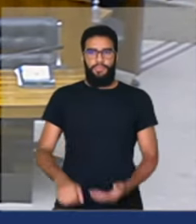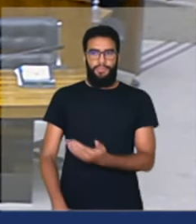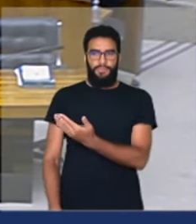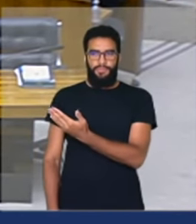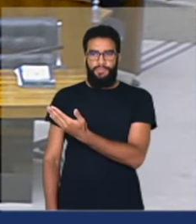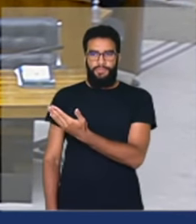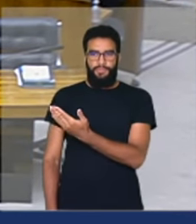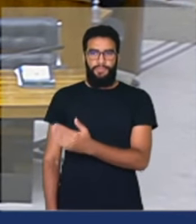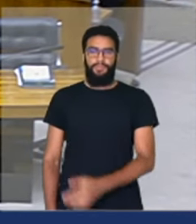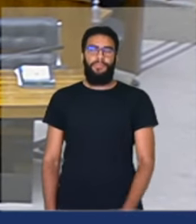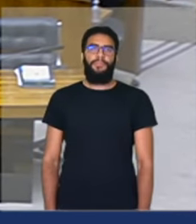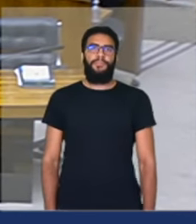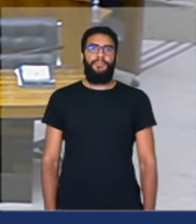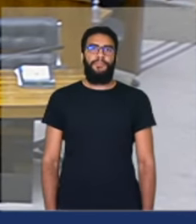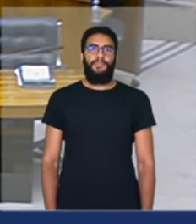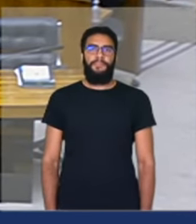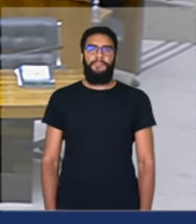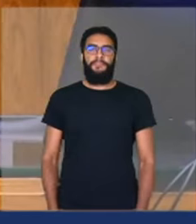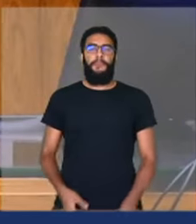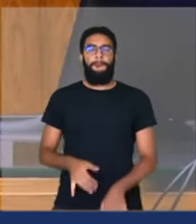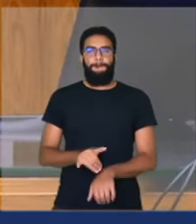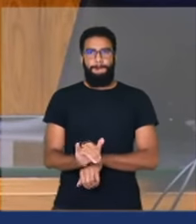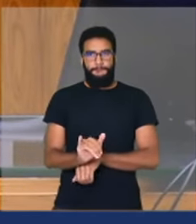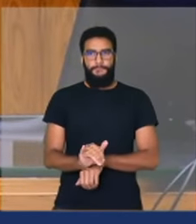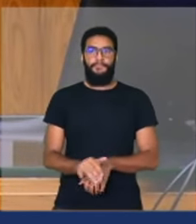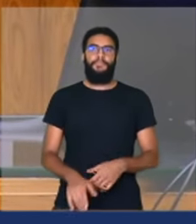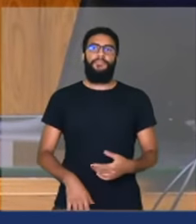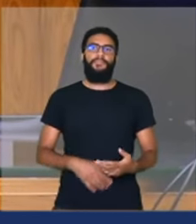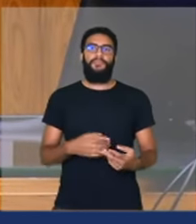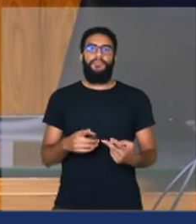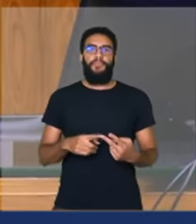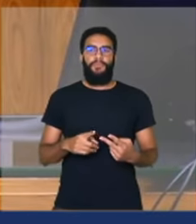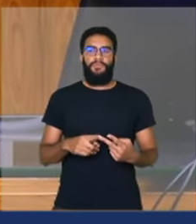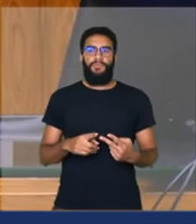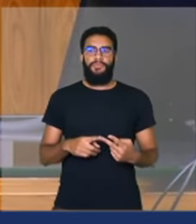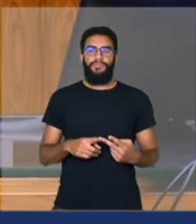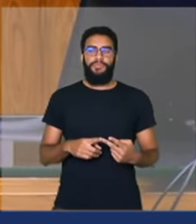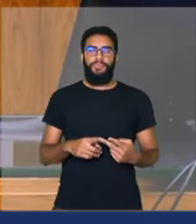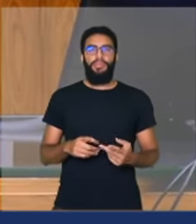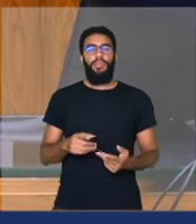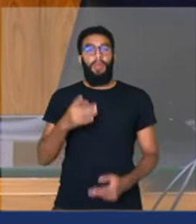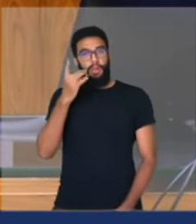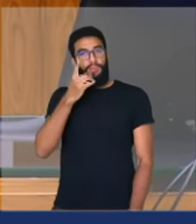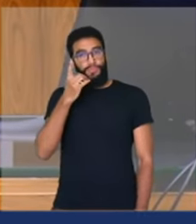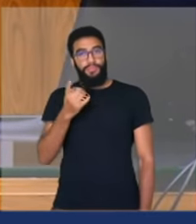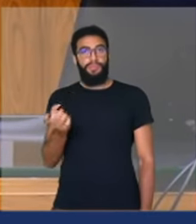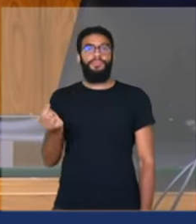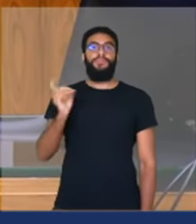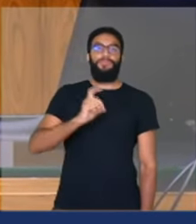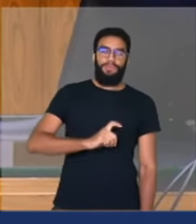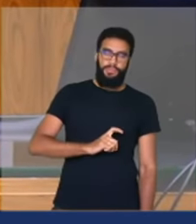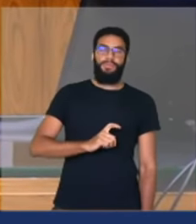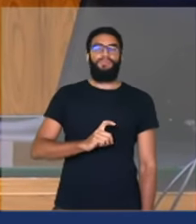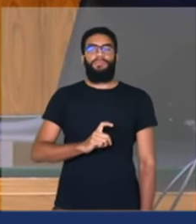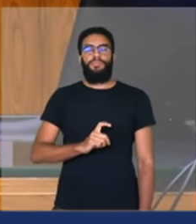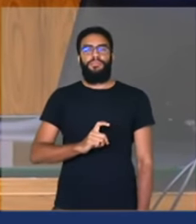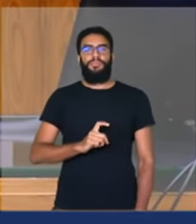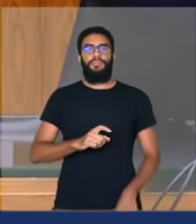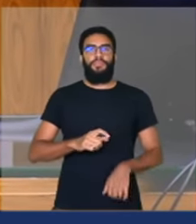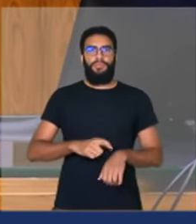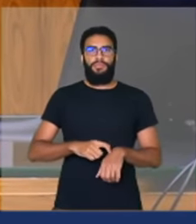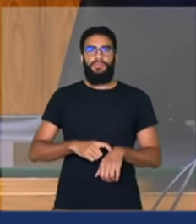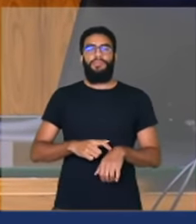Deputada Jandira está ausente da sala virtual. Assim que a deputada entrar, a gente retoma o tempo também.